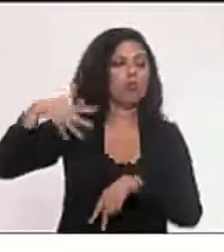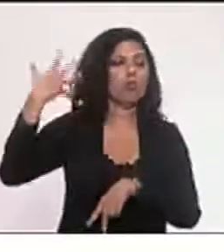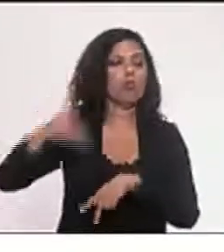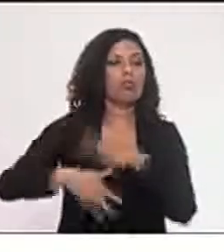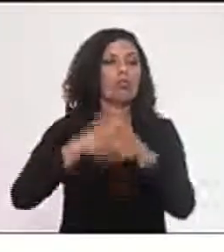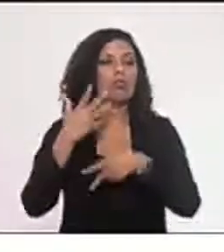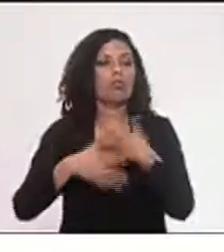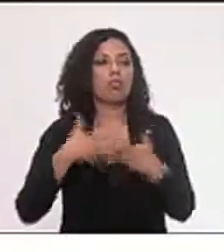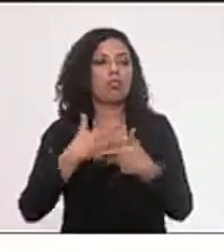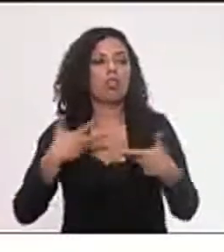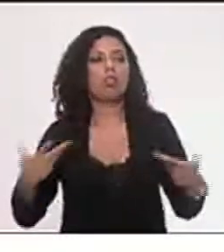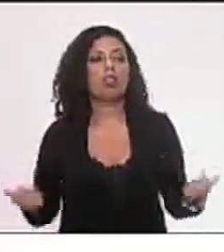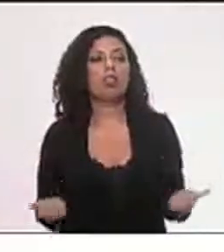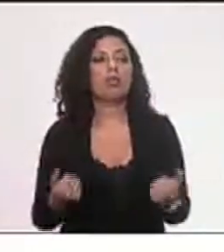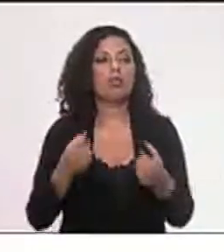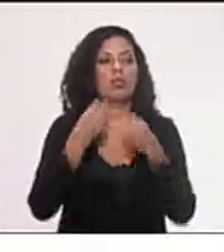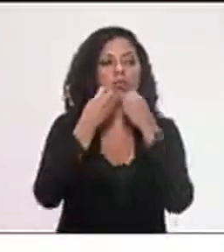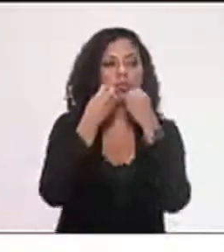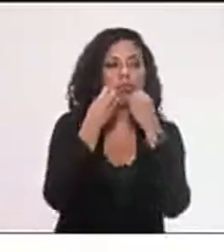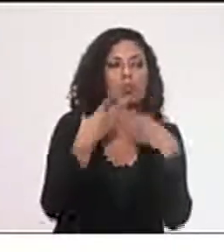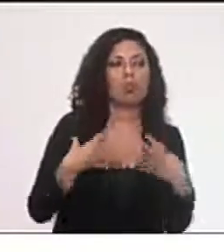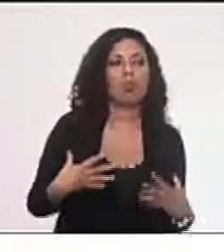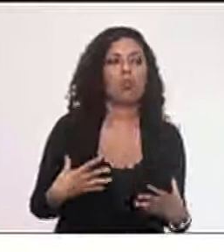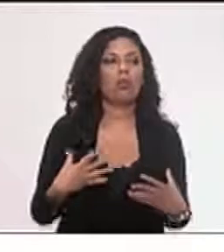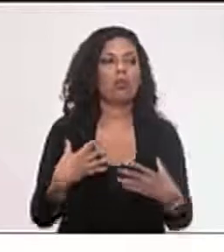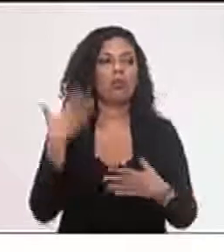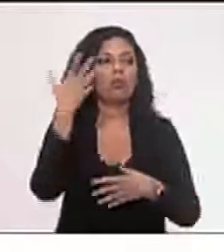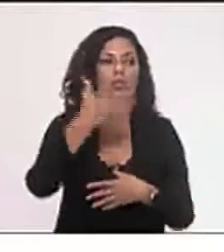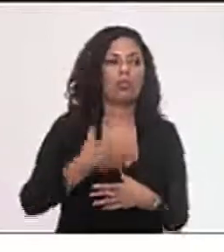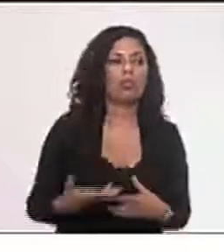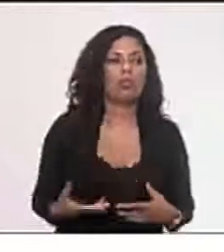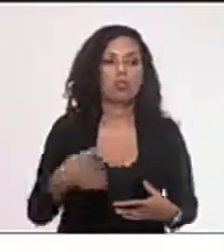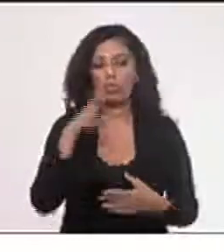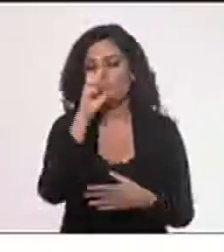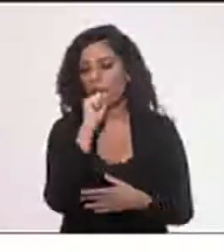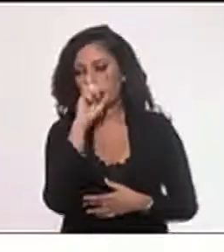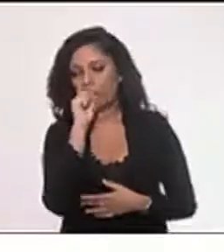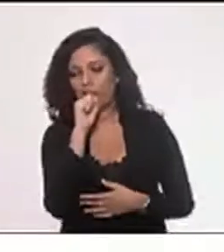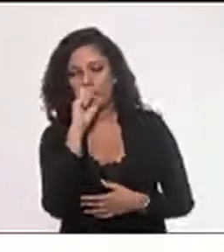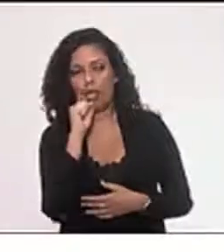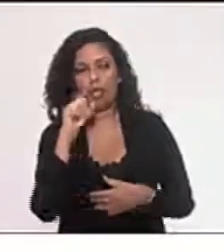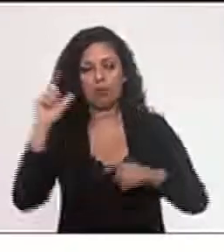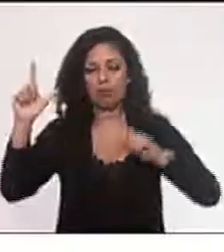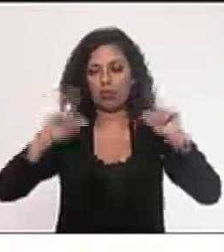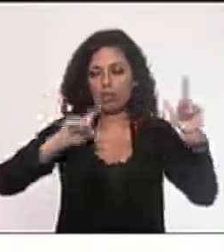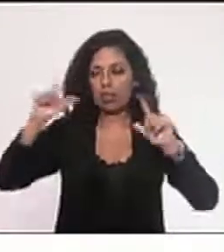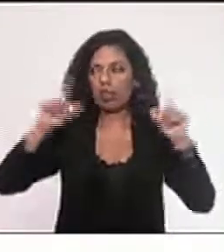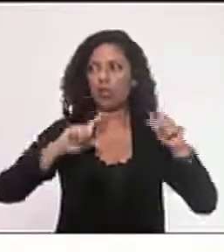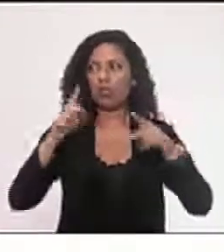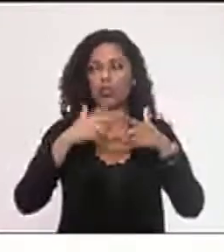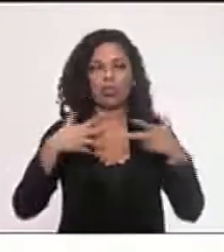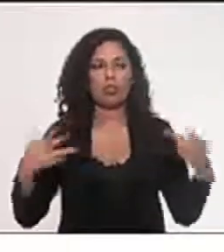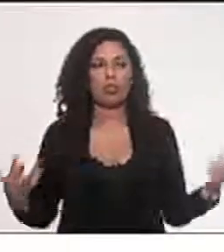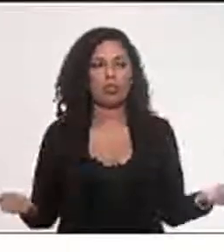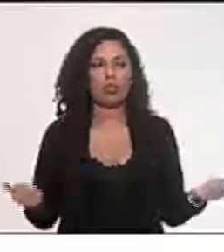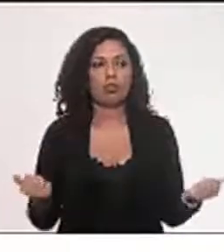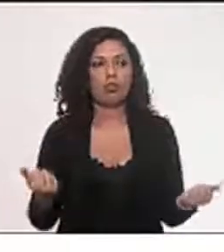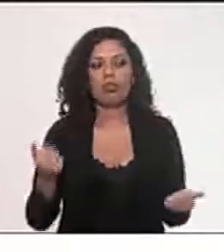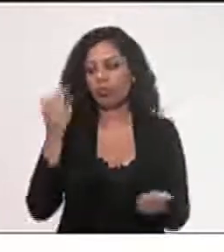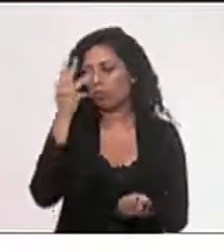legalzinhas, que vão aparecer nos programas aos sábados na TV Globo, aquelas coisinhas